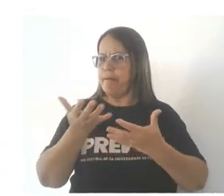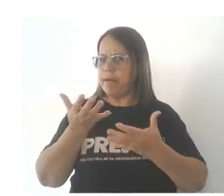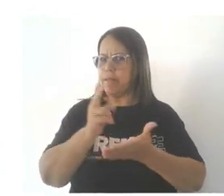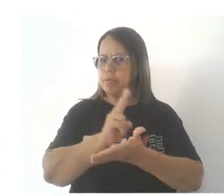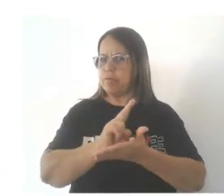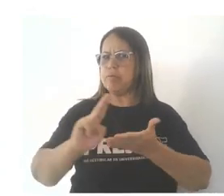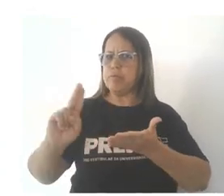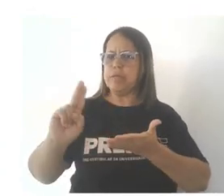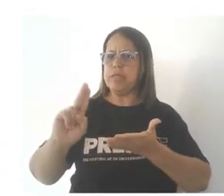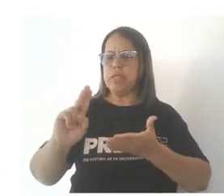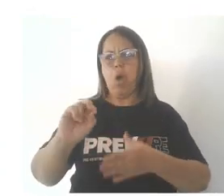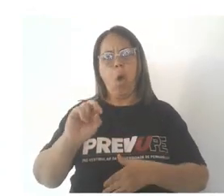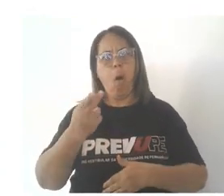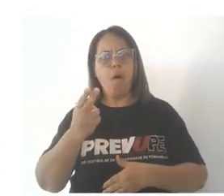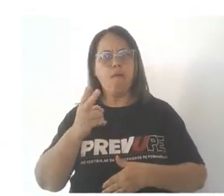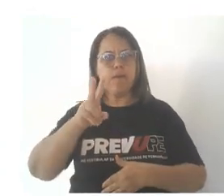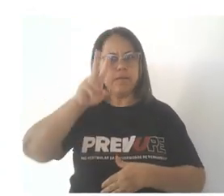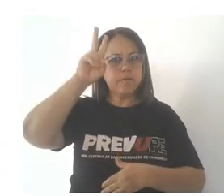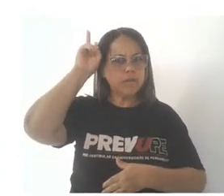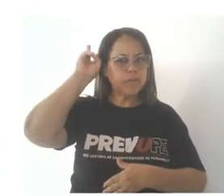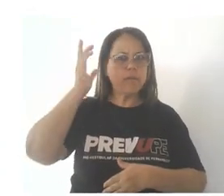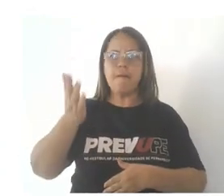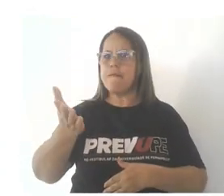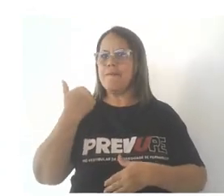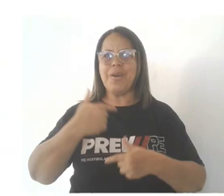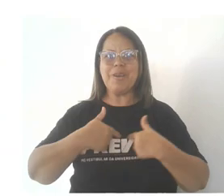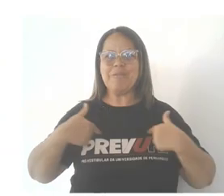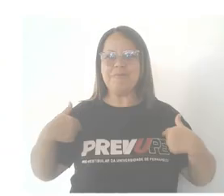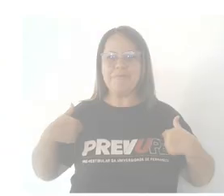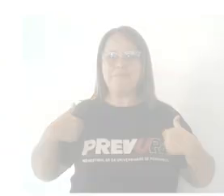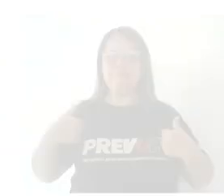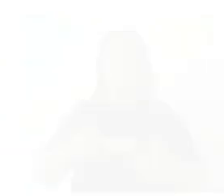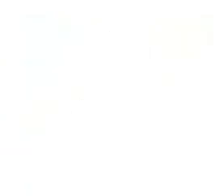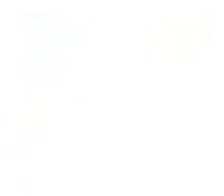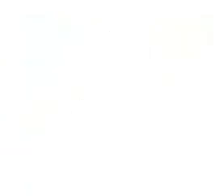pública ou prestar vestibular, vem com a gente Prevupá.